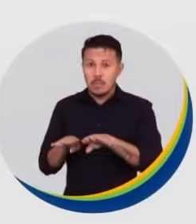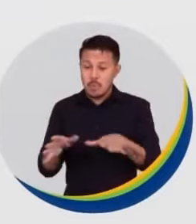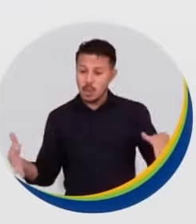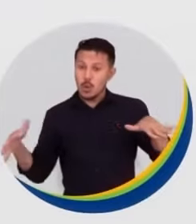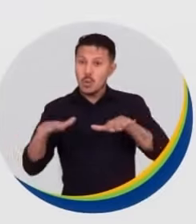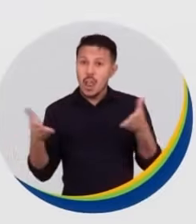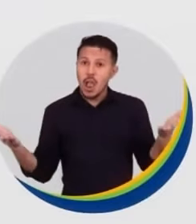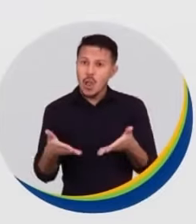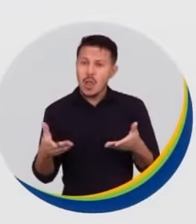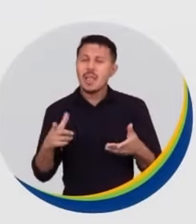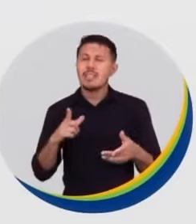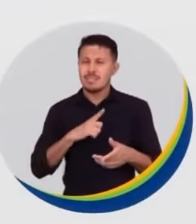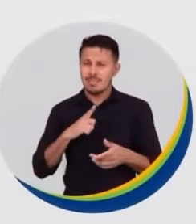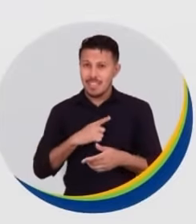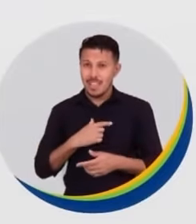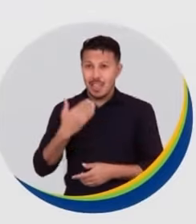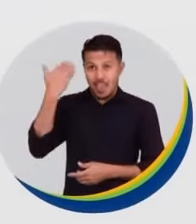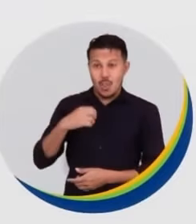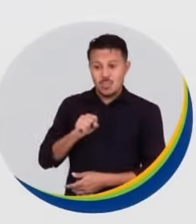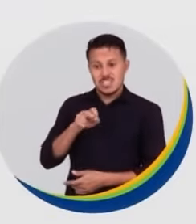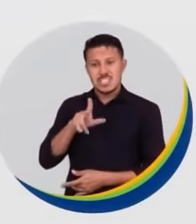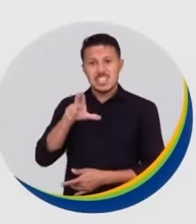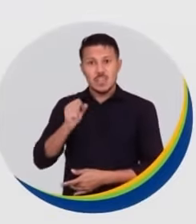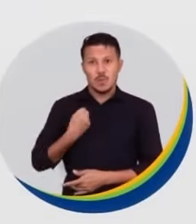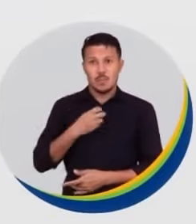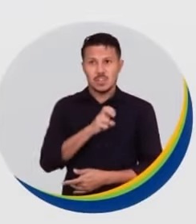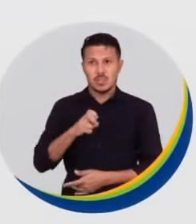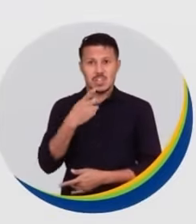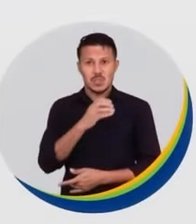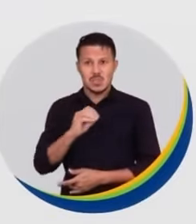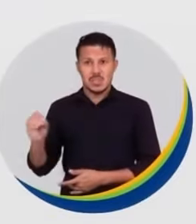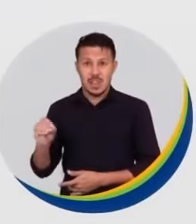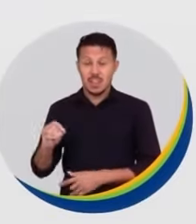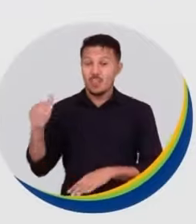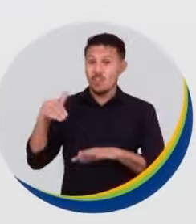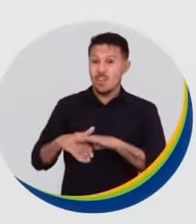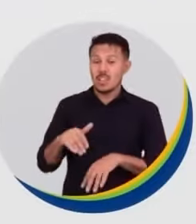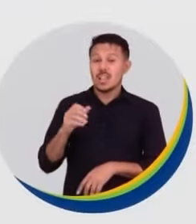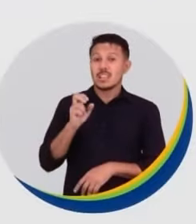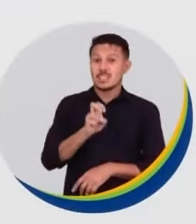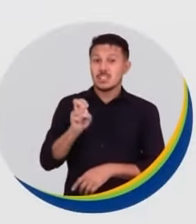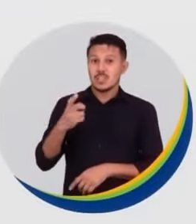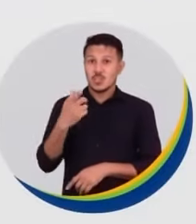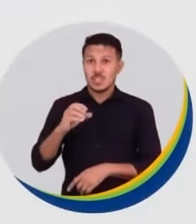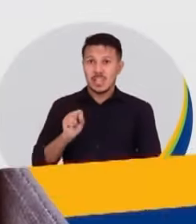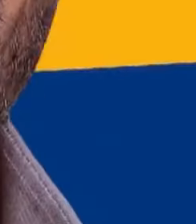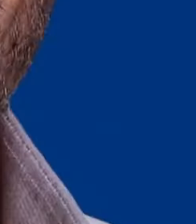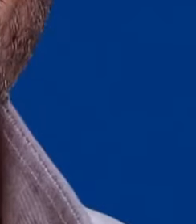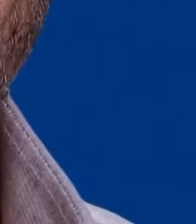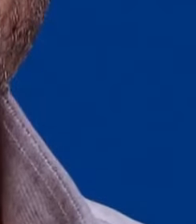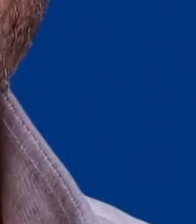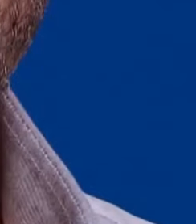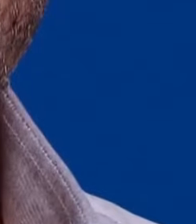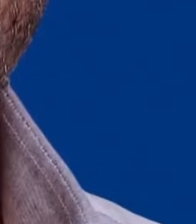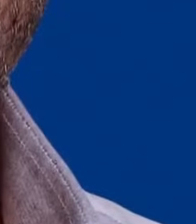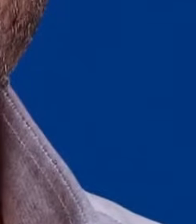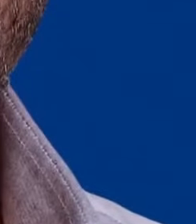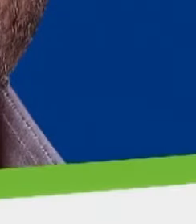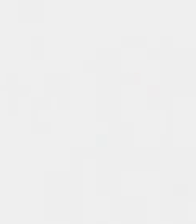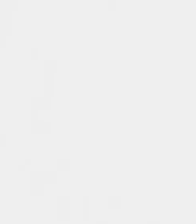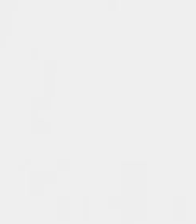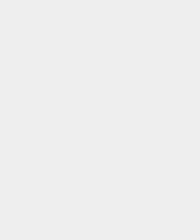inclusão. Agora você tem Silvio Oliveira 55-100. Vote Silvio Oliveira 55-100, com Ricardo Nunes, 15.